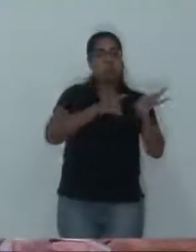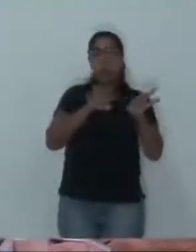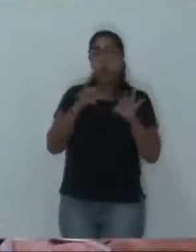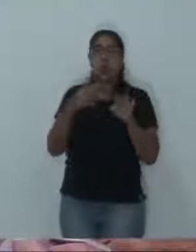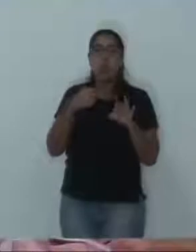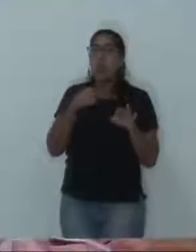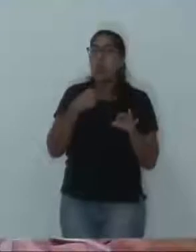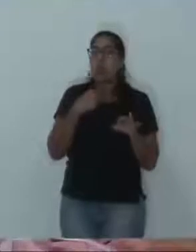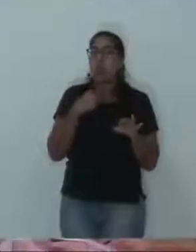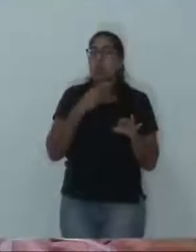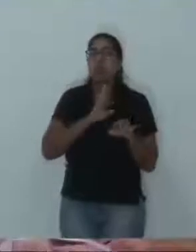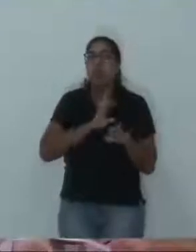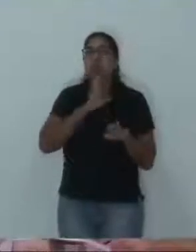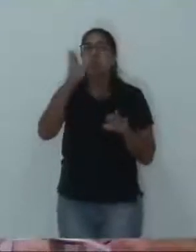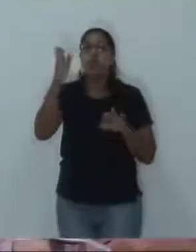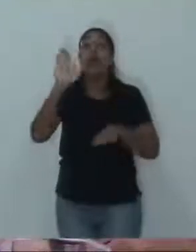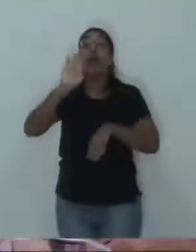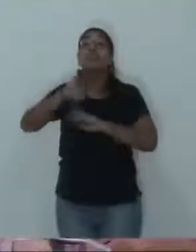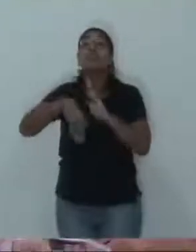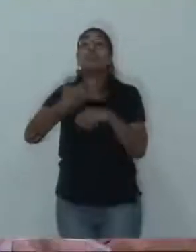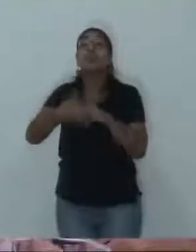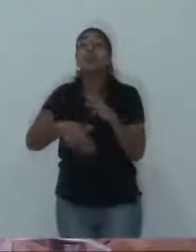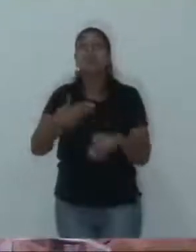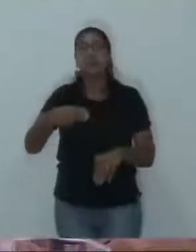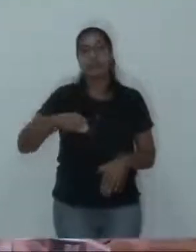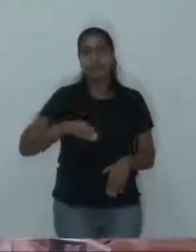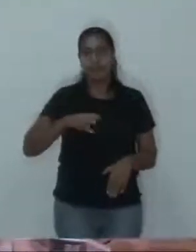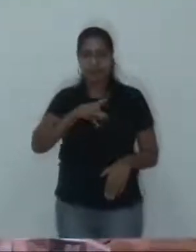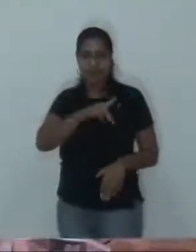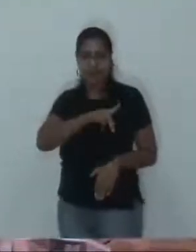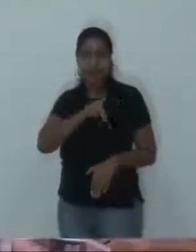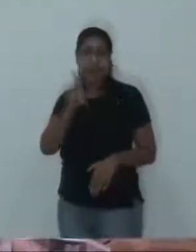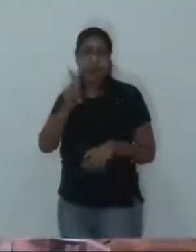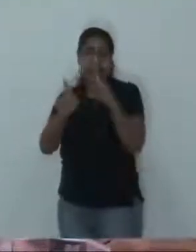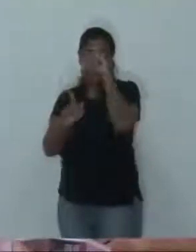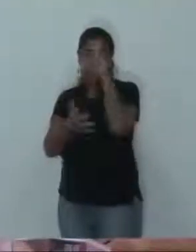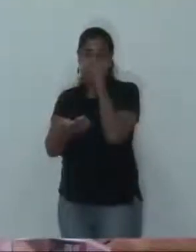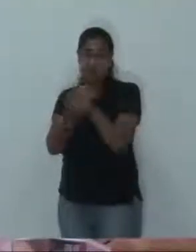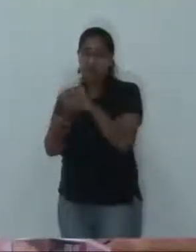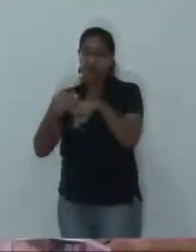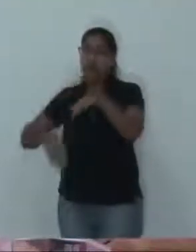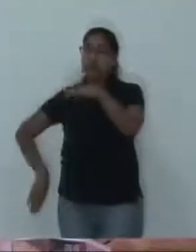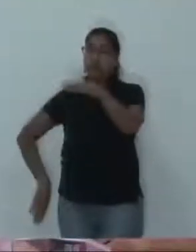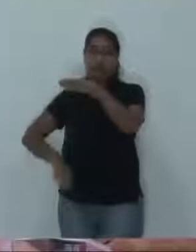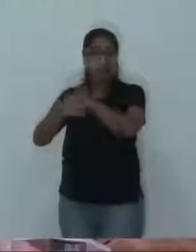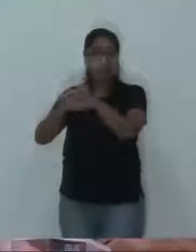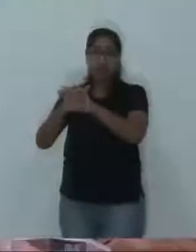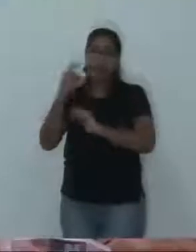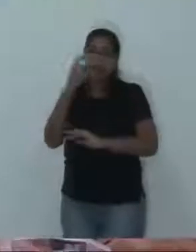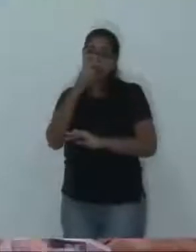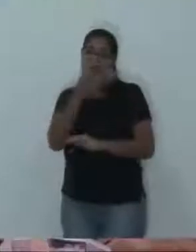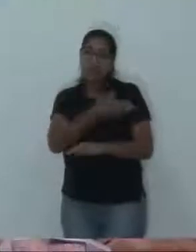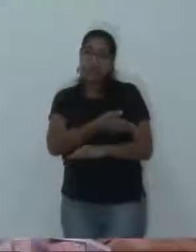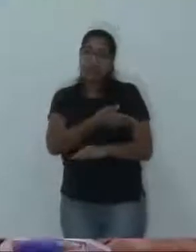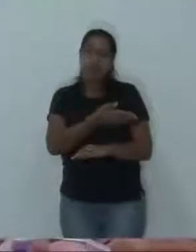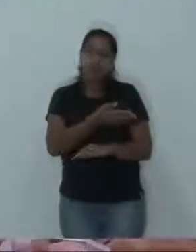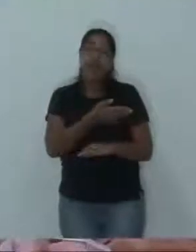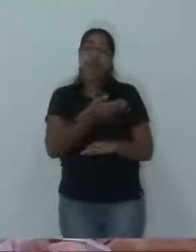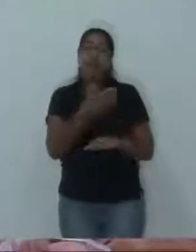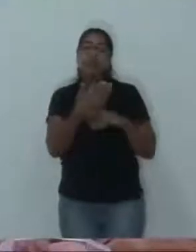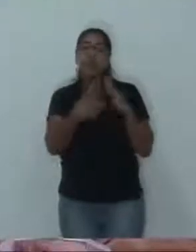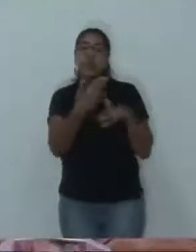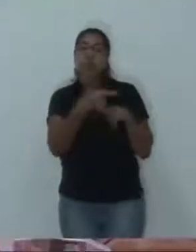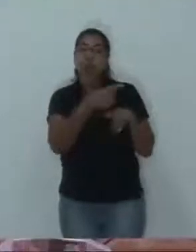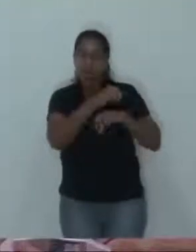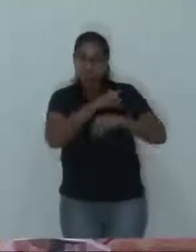arquivado. Mais uma vez, ele vem e mostra aqui mentiras, engana o público dele, Ana Genesina, engana o